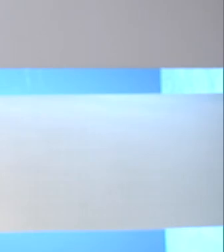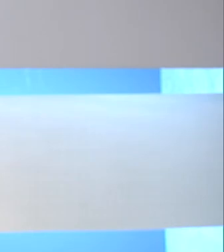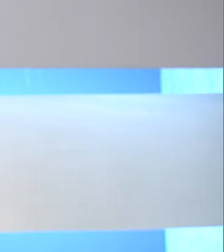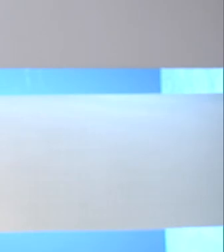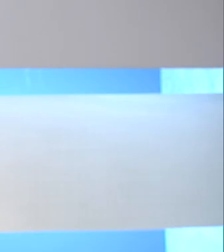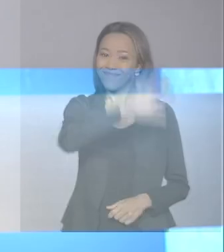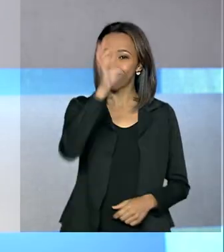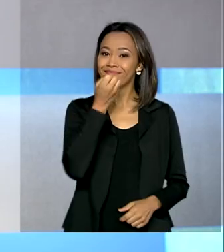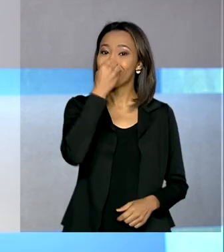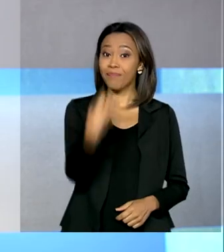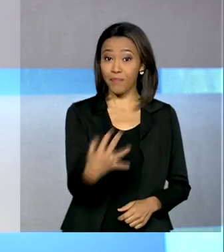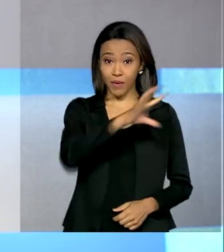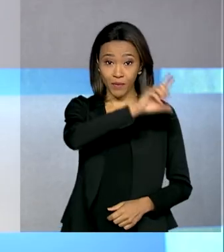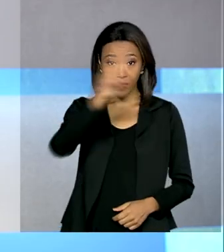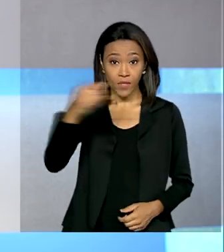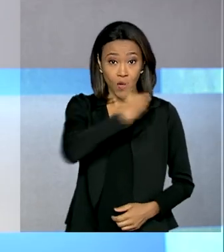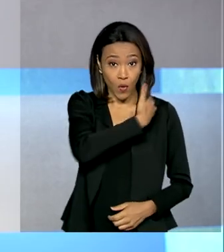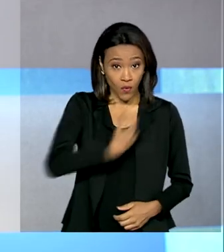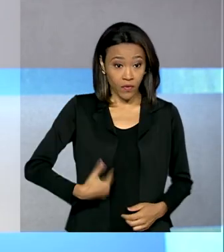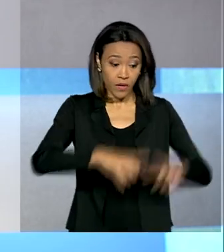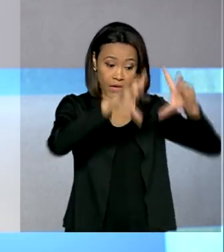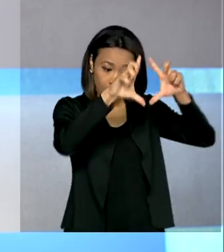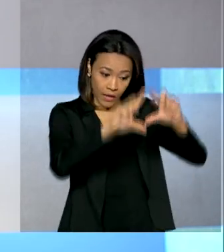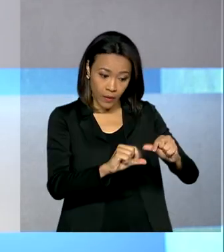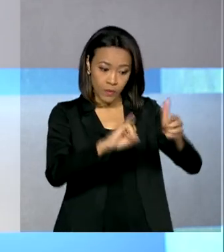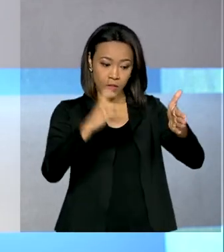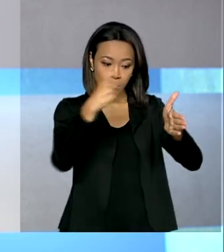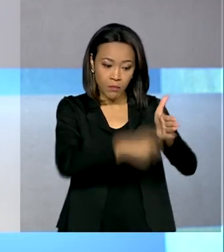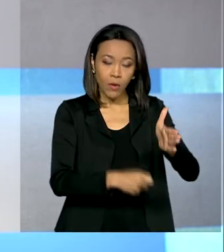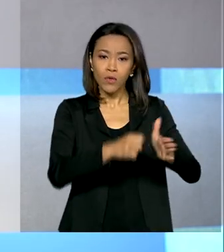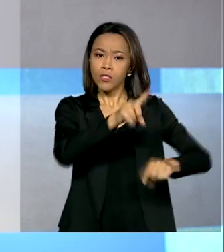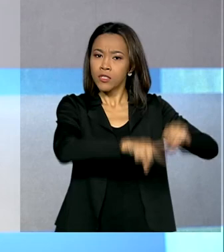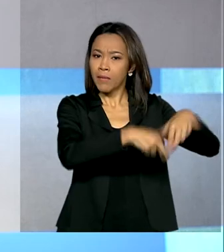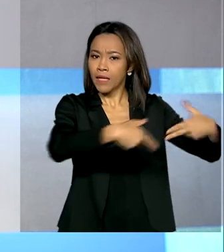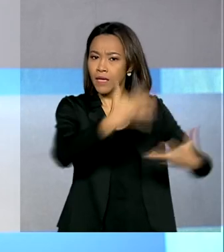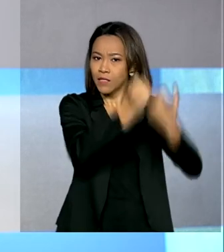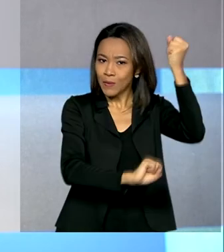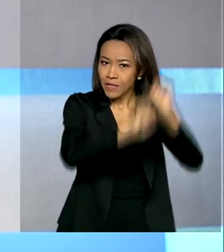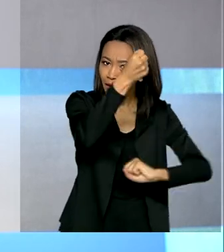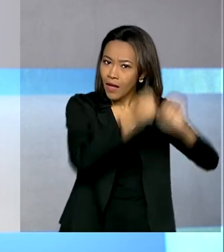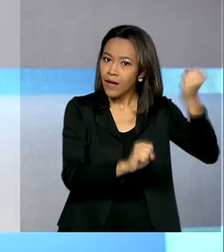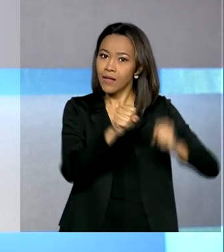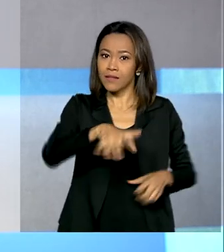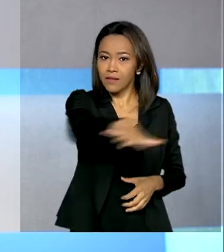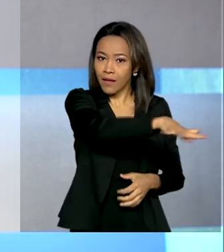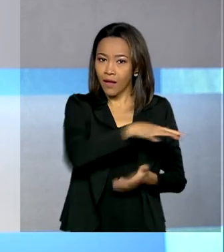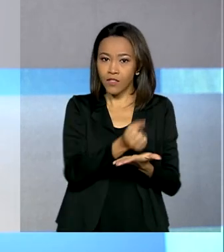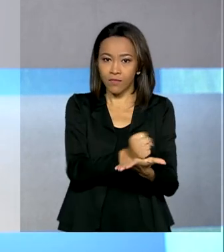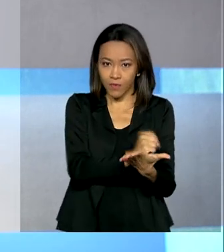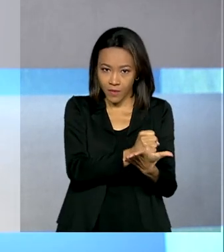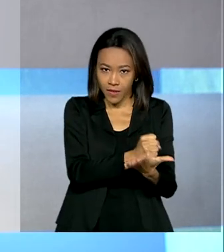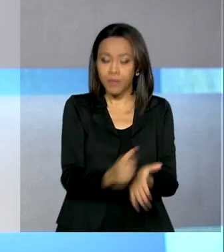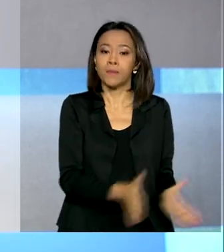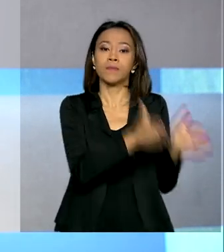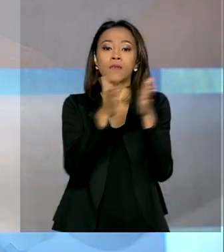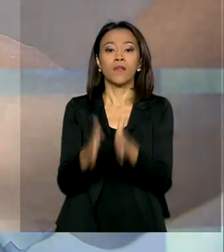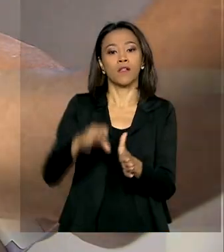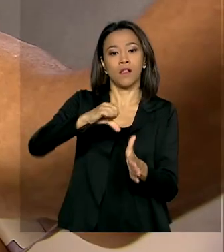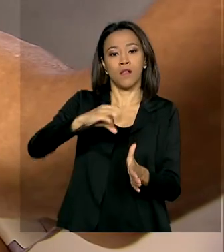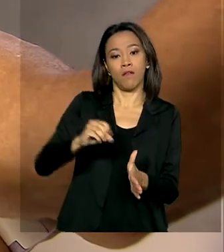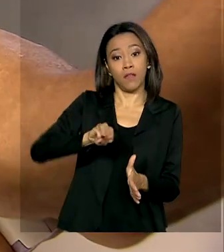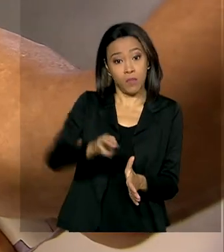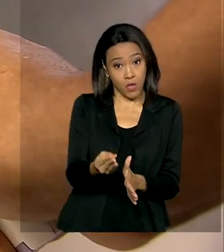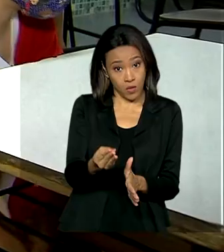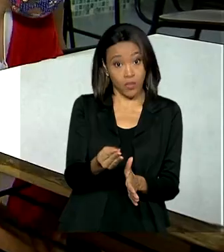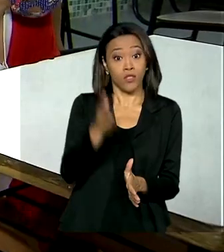Olá, bom dia! Governo reduz o imposto sobre produtos industrializados para videogames. 90 milhões de reais